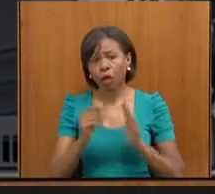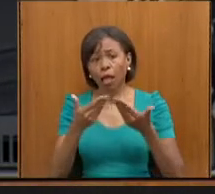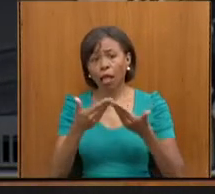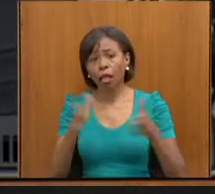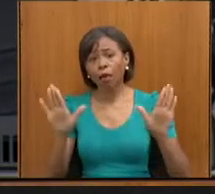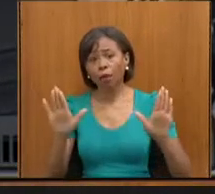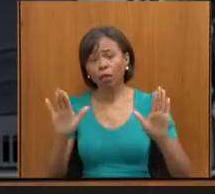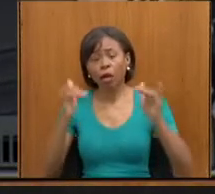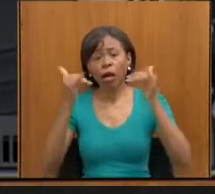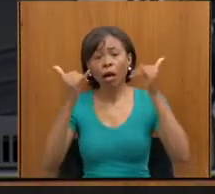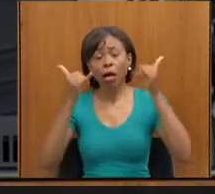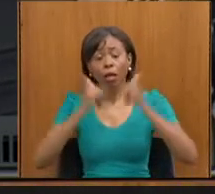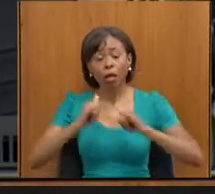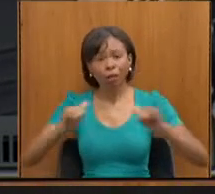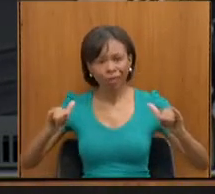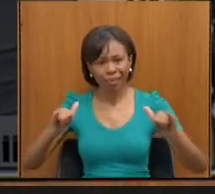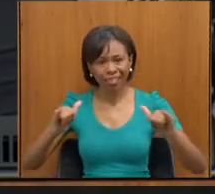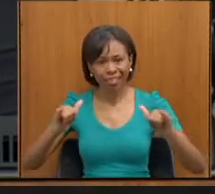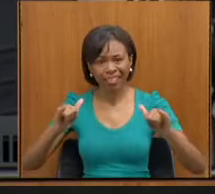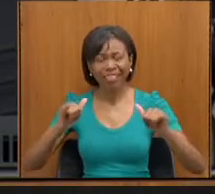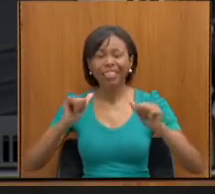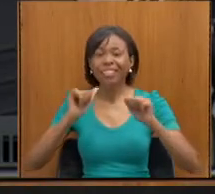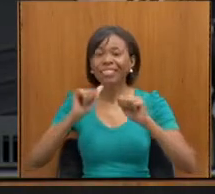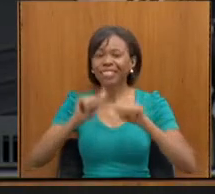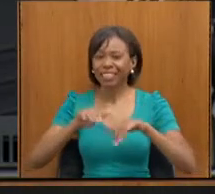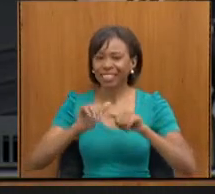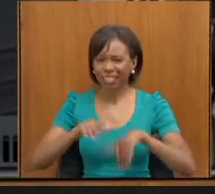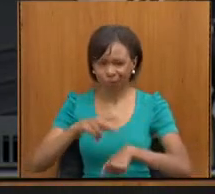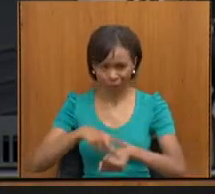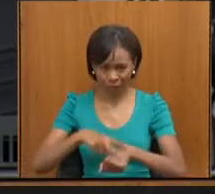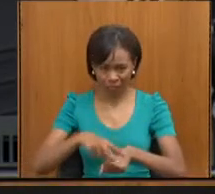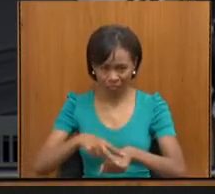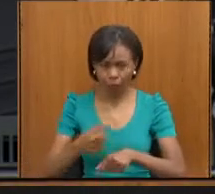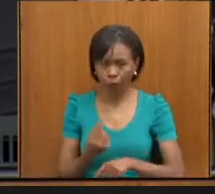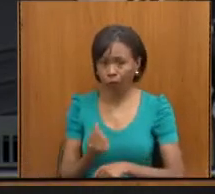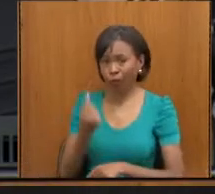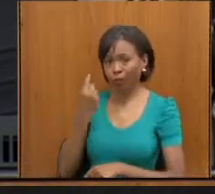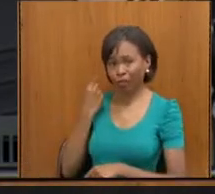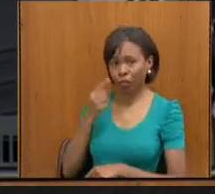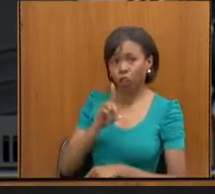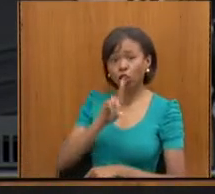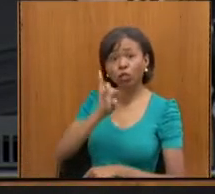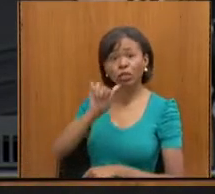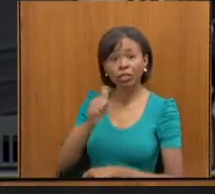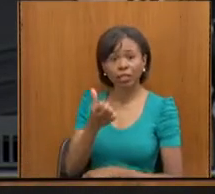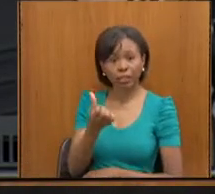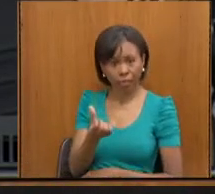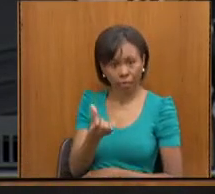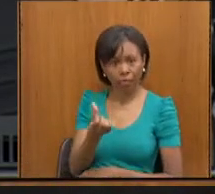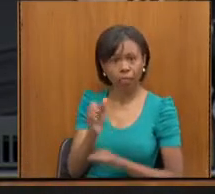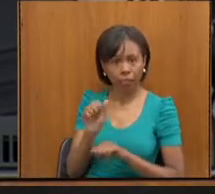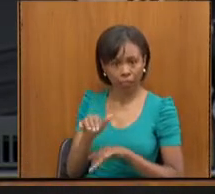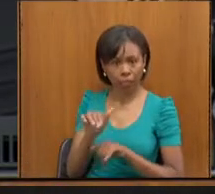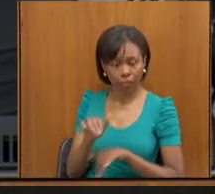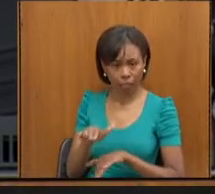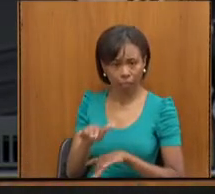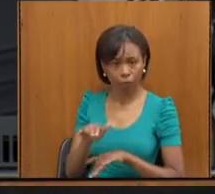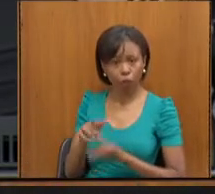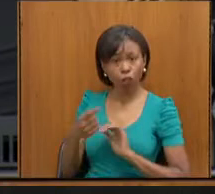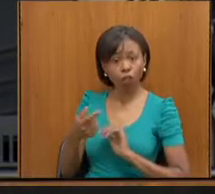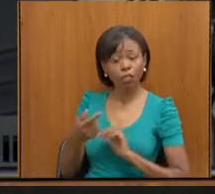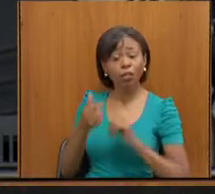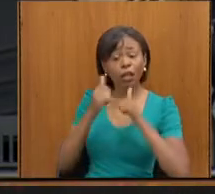campanha do Setembro Verde, agora, no último dia 6, nós lançamos um quiz com símbolos de